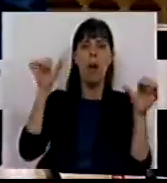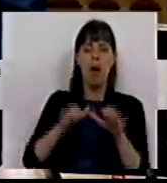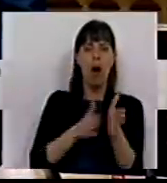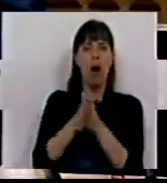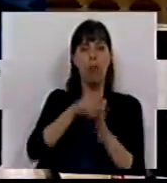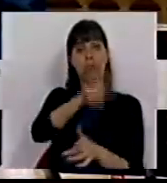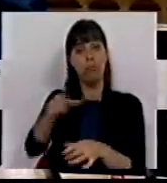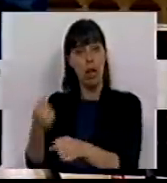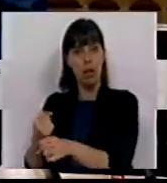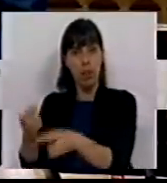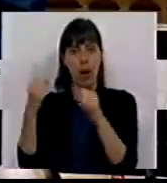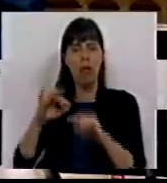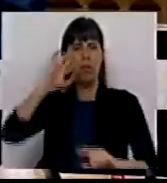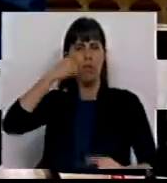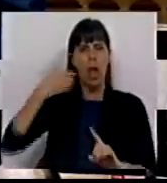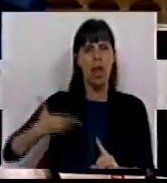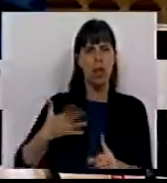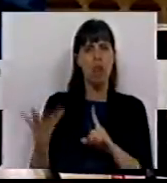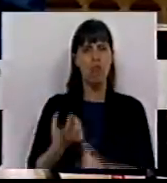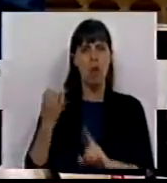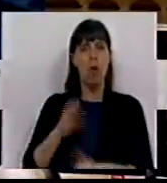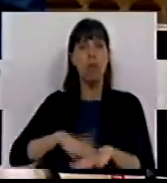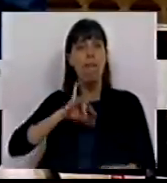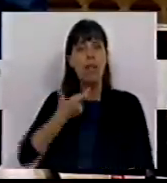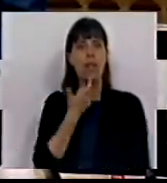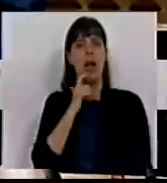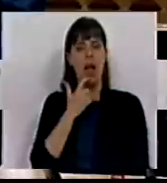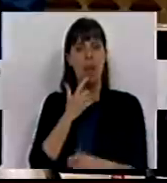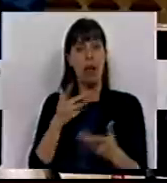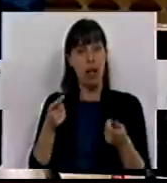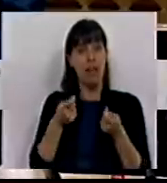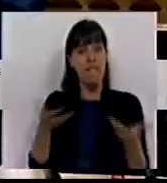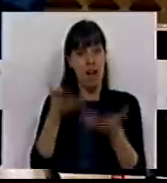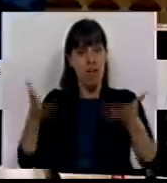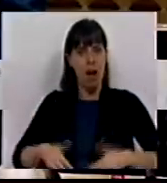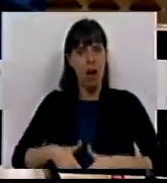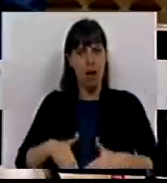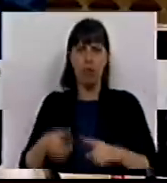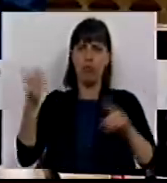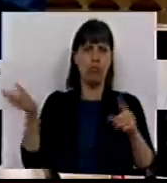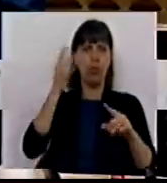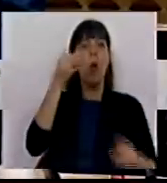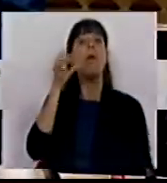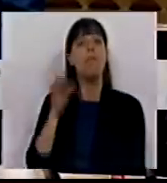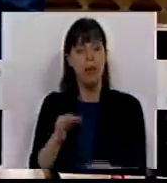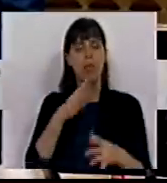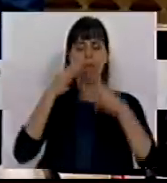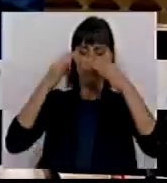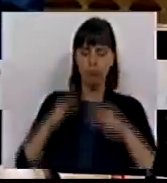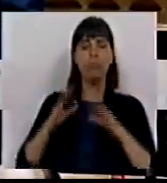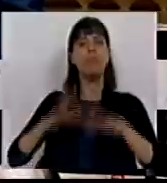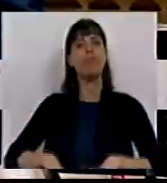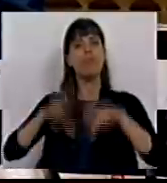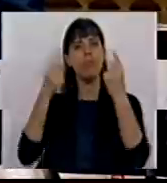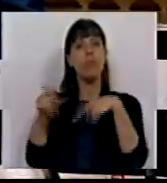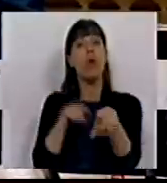exploração sobre os trabalhadores, atacando os direitos conquistados com o 25 de Abril, que se incentiva a natalidade. O PCP, na afirmação e